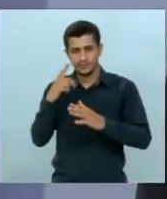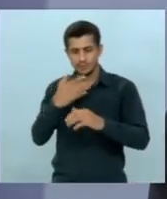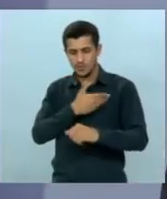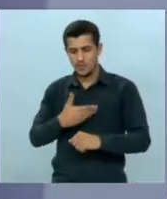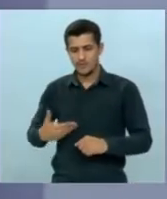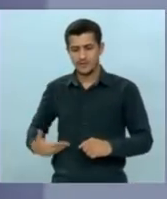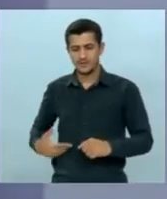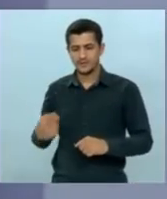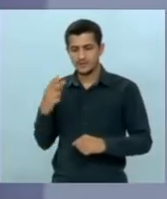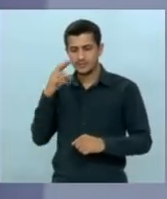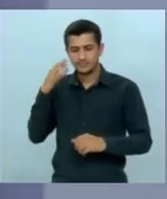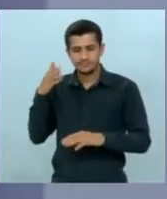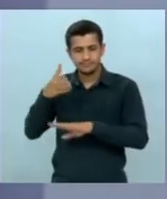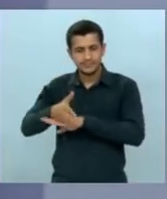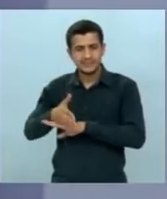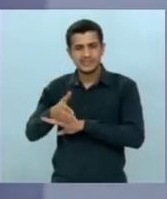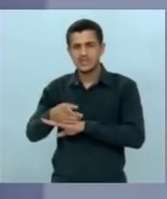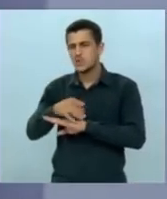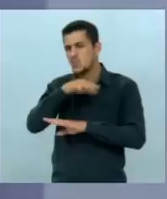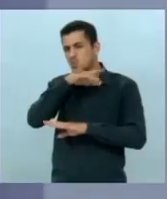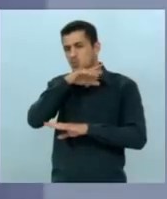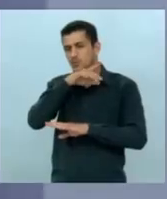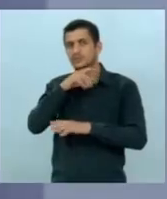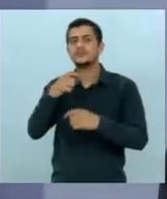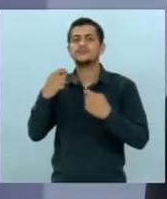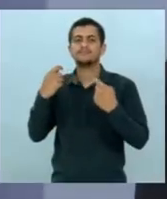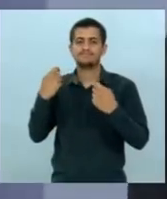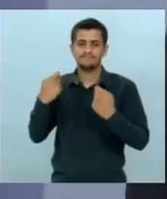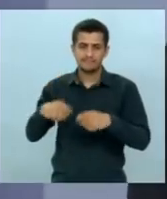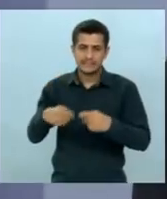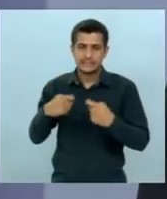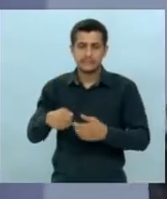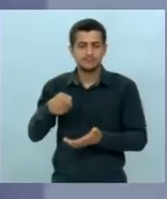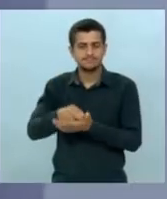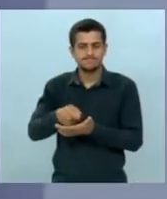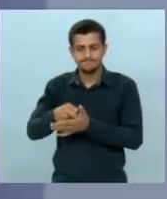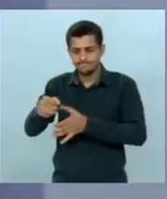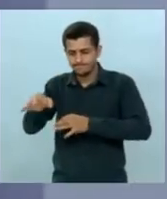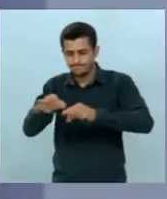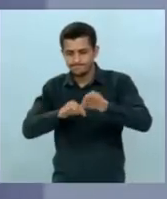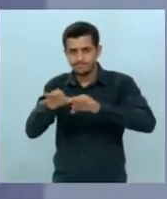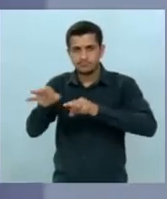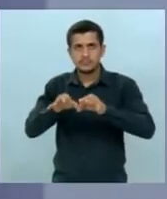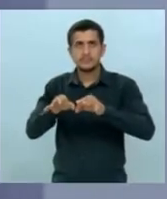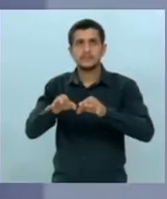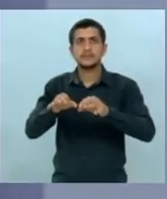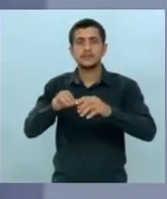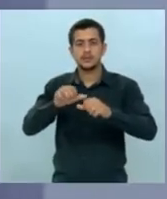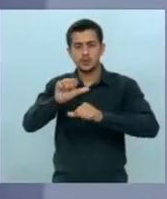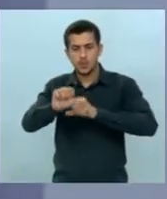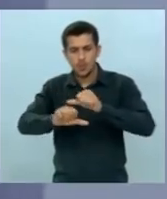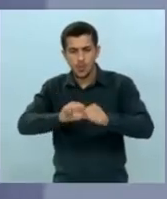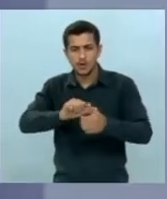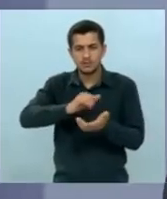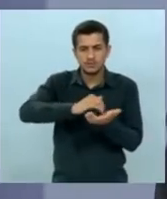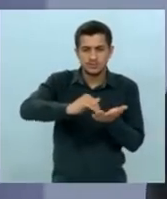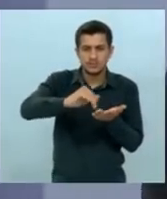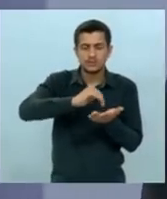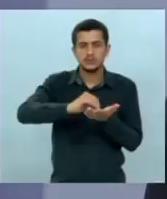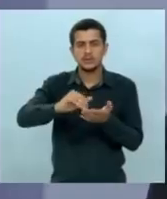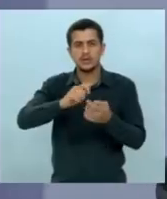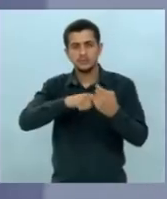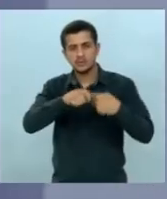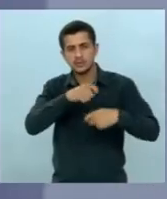nosso país que impôs a nós ter que tomar atitudes extremamente duras reforma administrativa reforma da